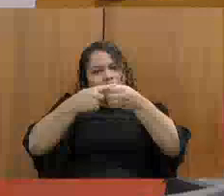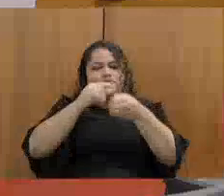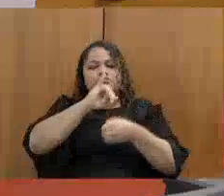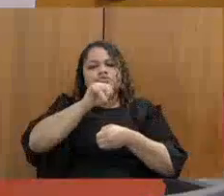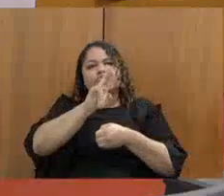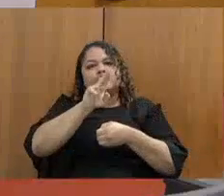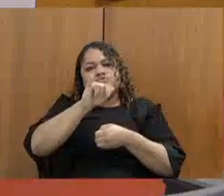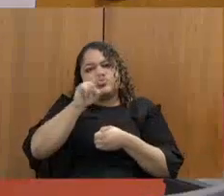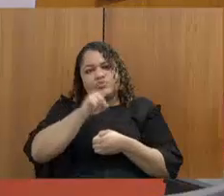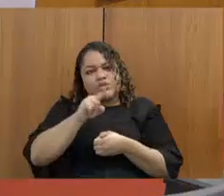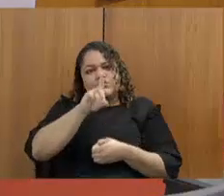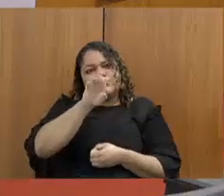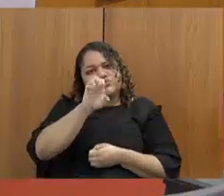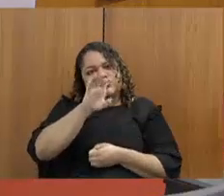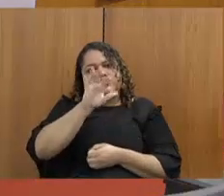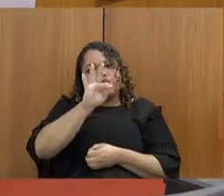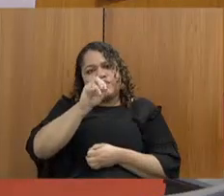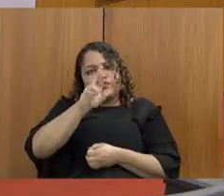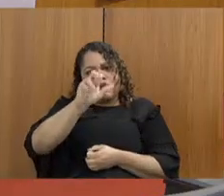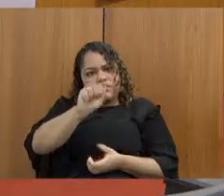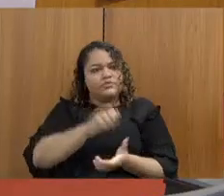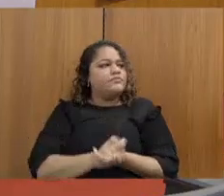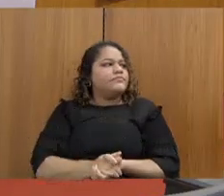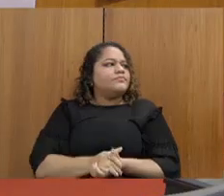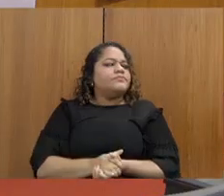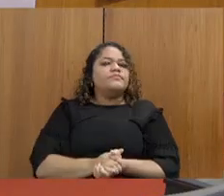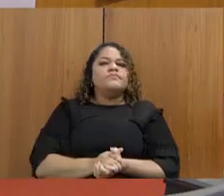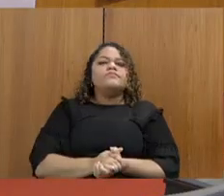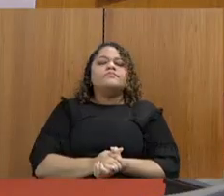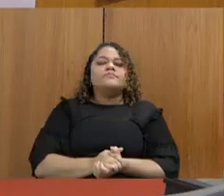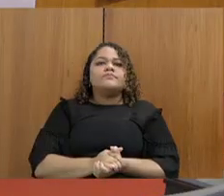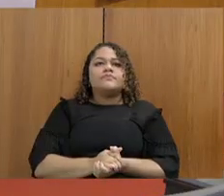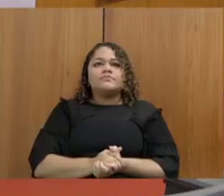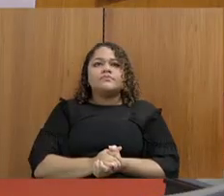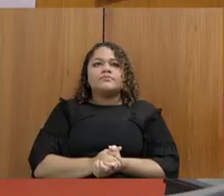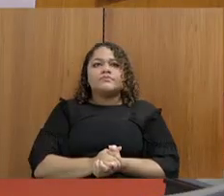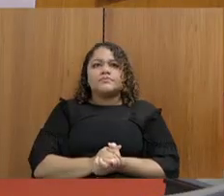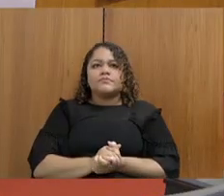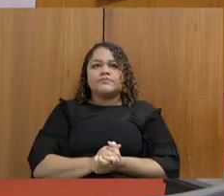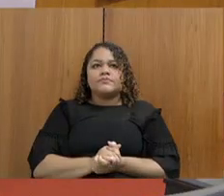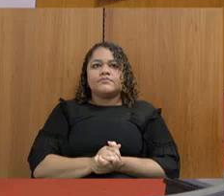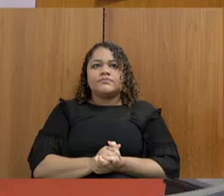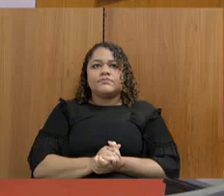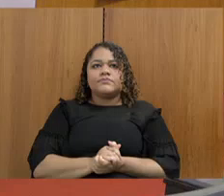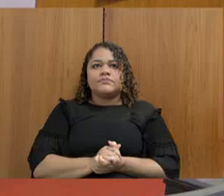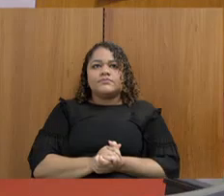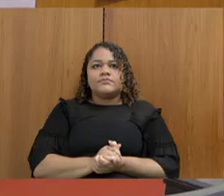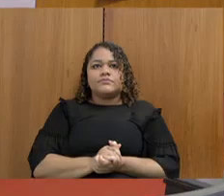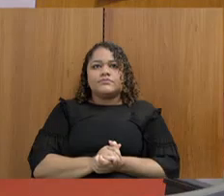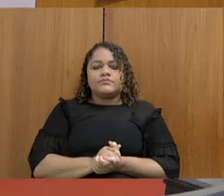Tem que estar escrito aqui? Está bom, Mauro. Cláudio. O primeiro deputado escrito lá.